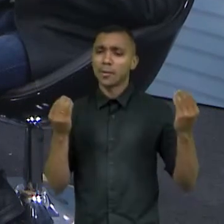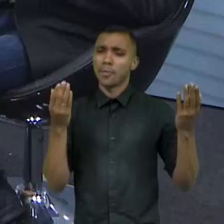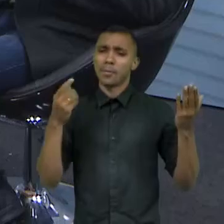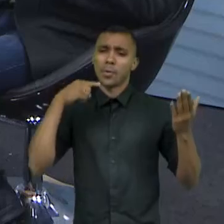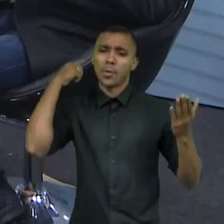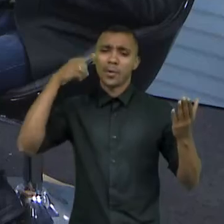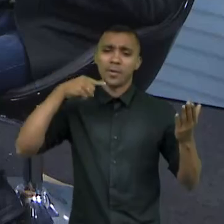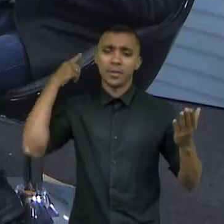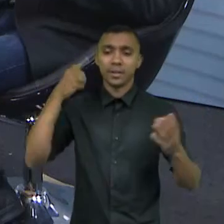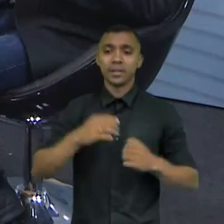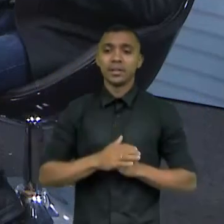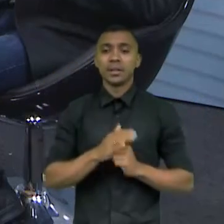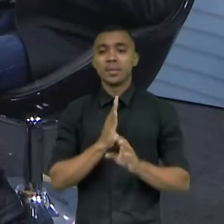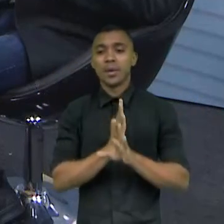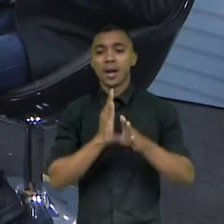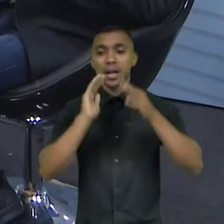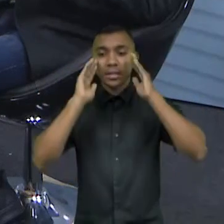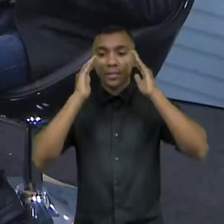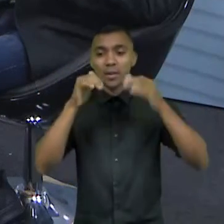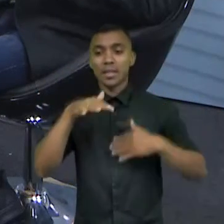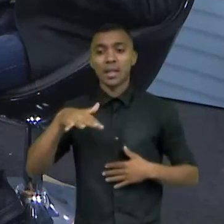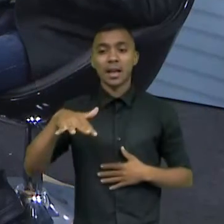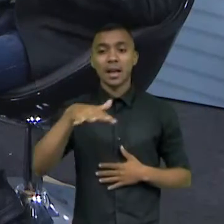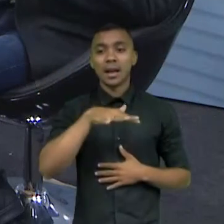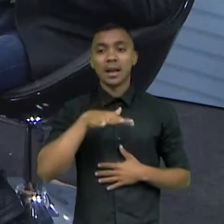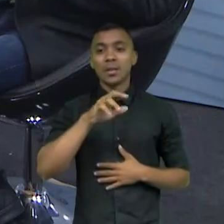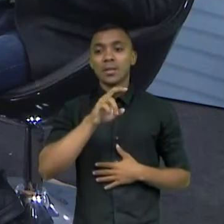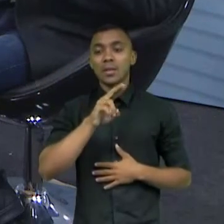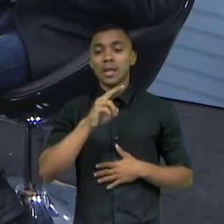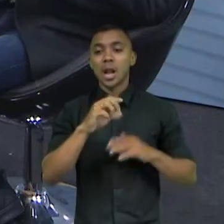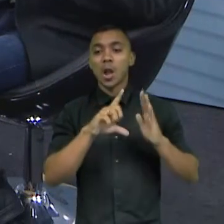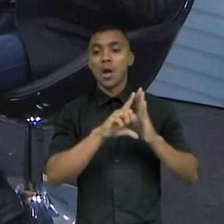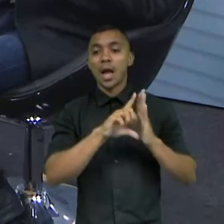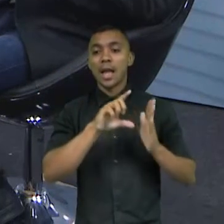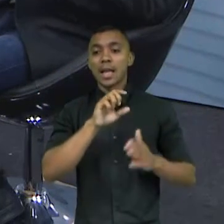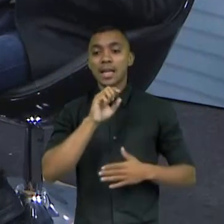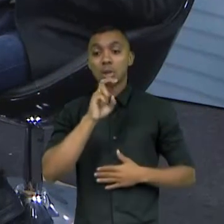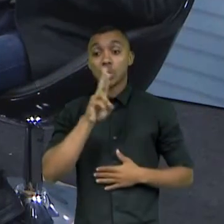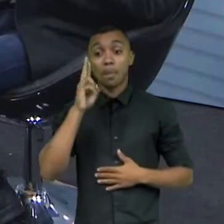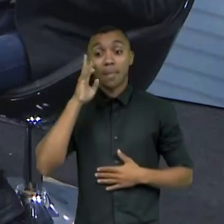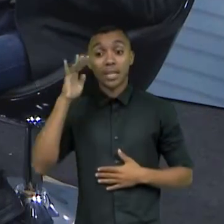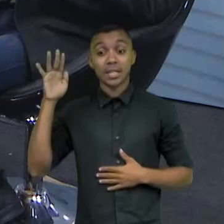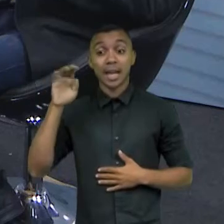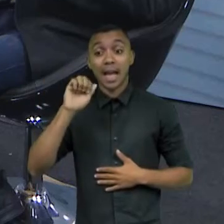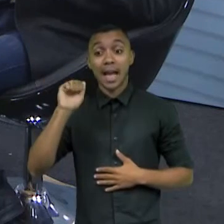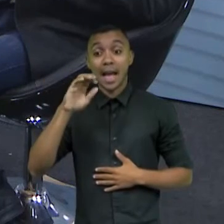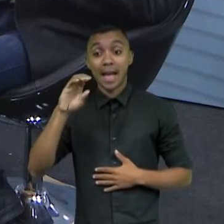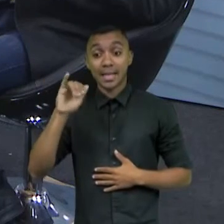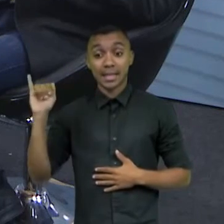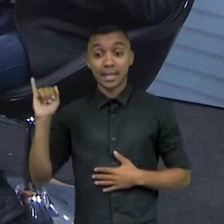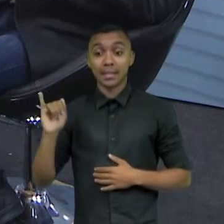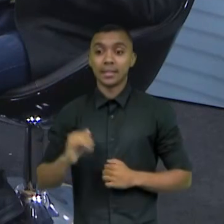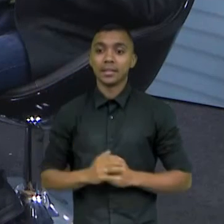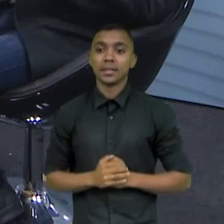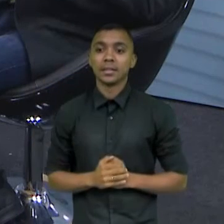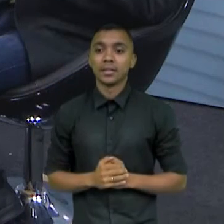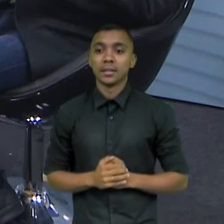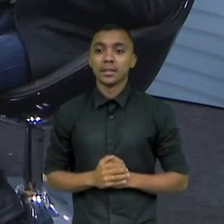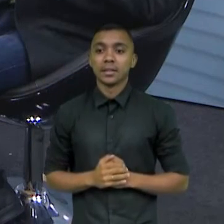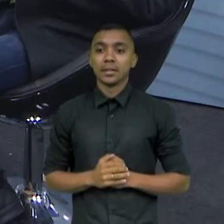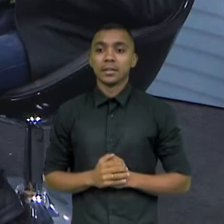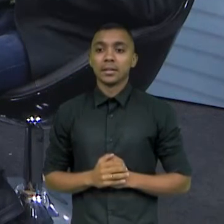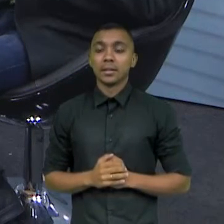Para se dedicar à criação da Imagine a sair. Olha aí, o negócio que resgata o senso de